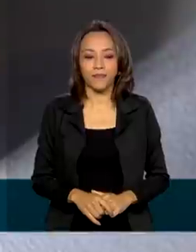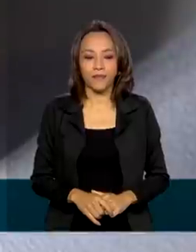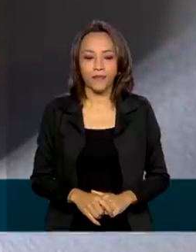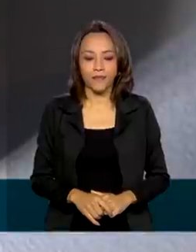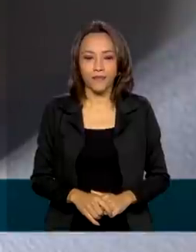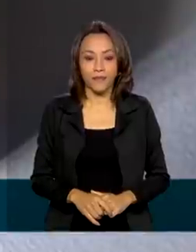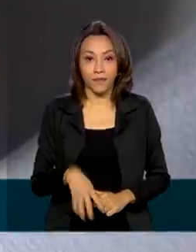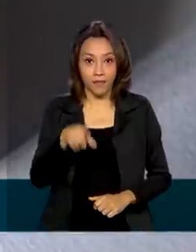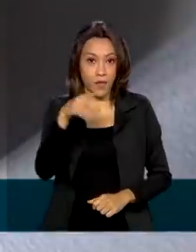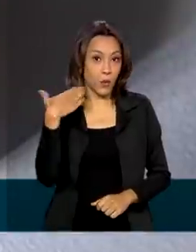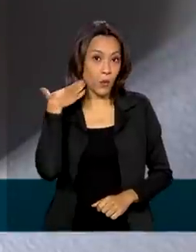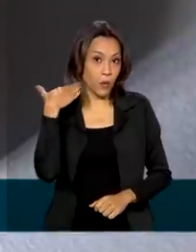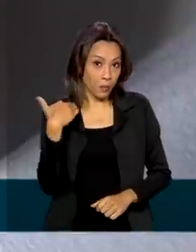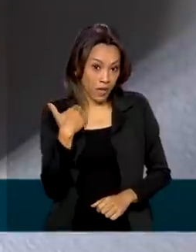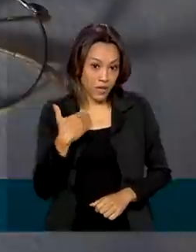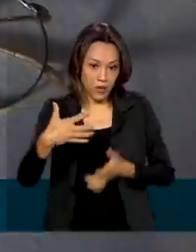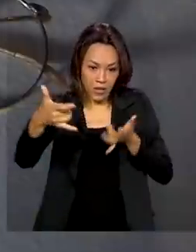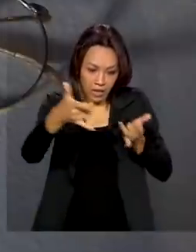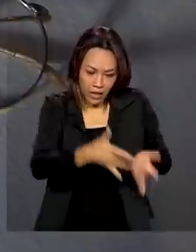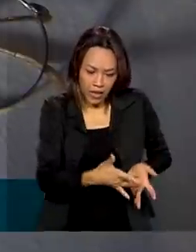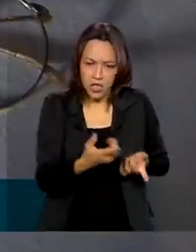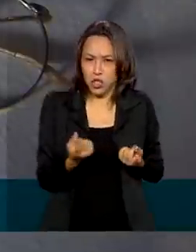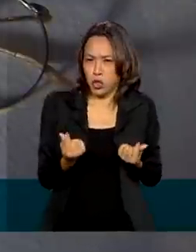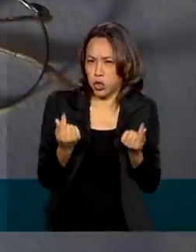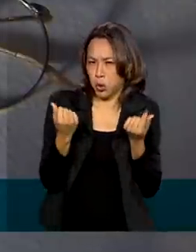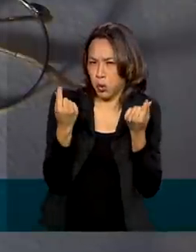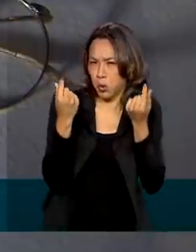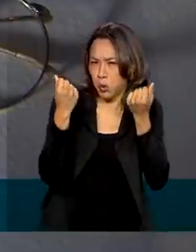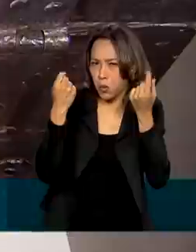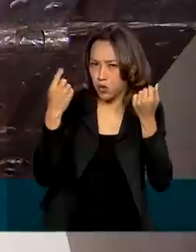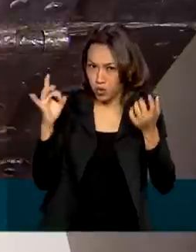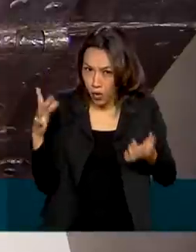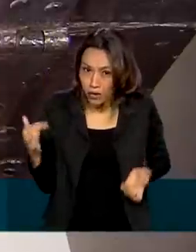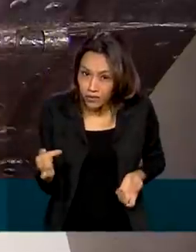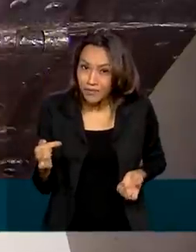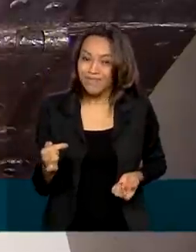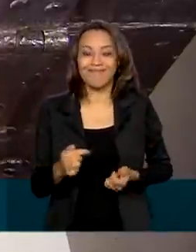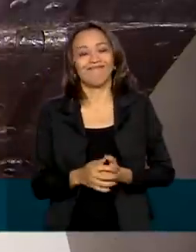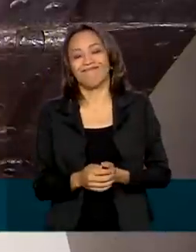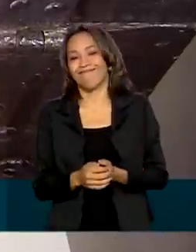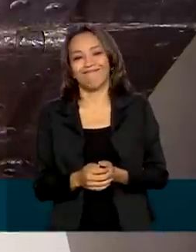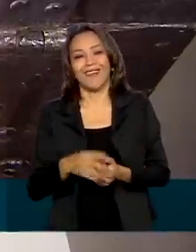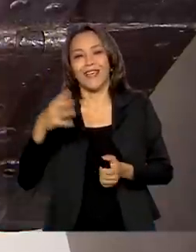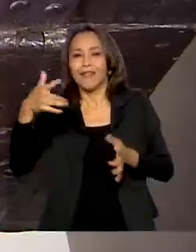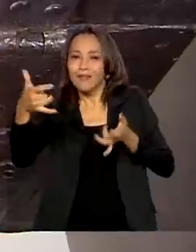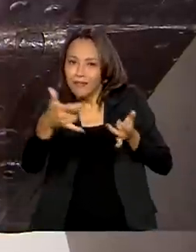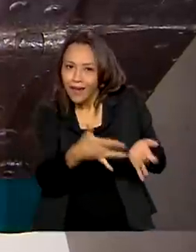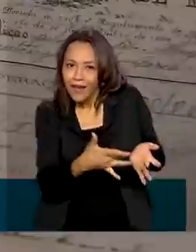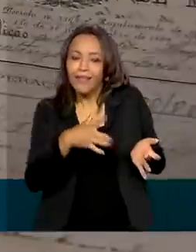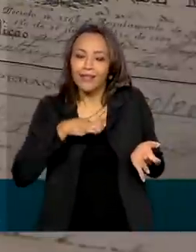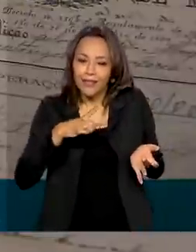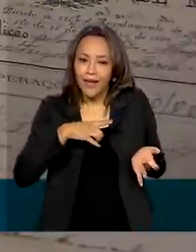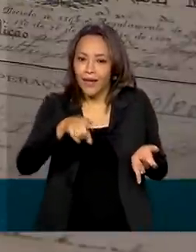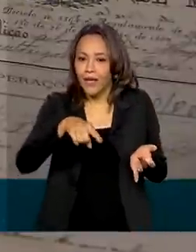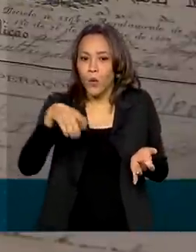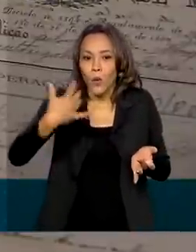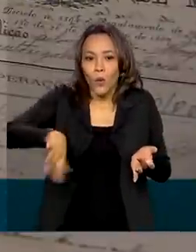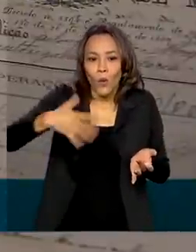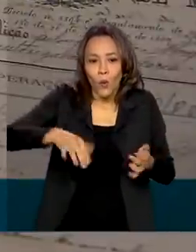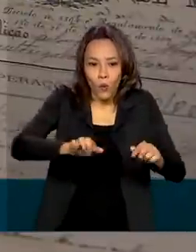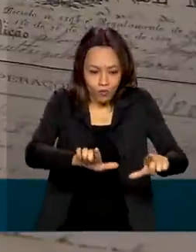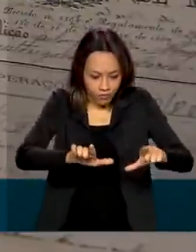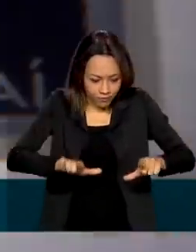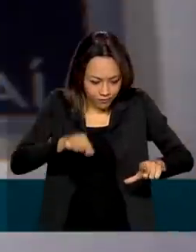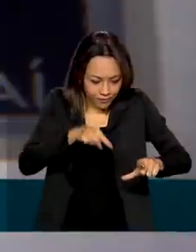E o banco não guarda apenas grandes valores em dinheiro. Em seu acervo, relíquias guardam também